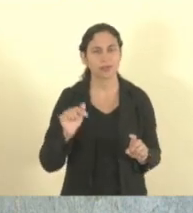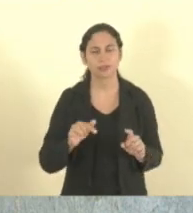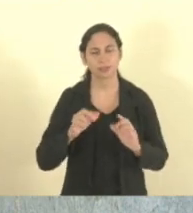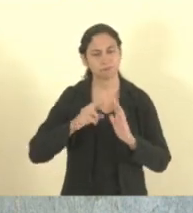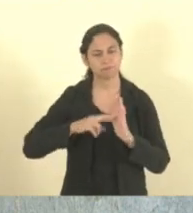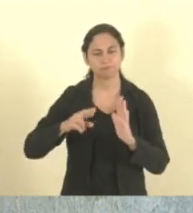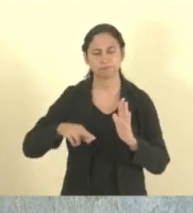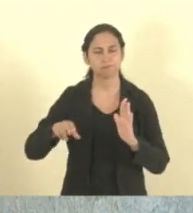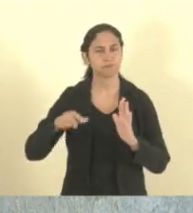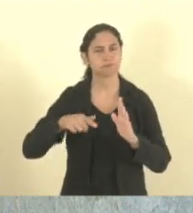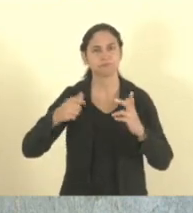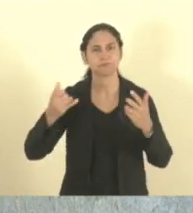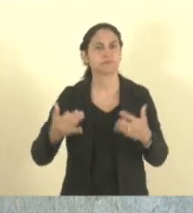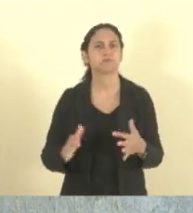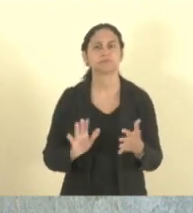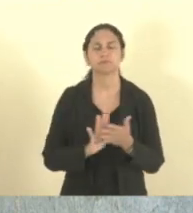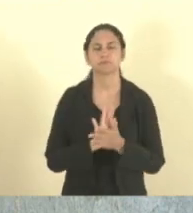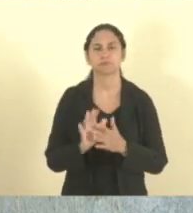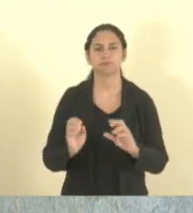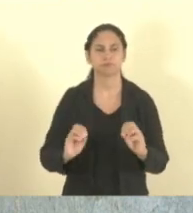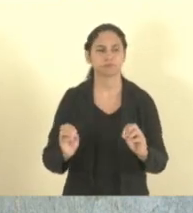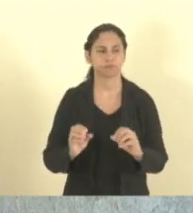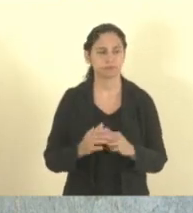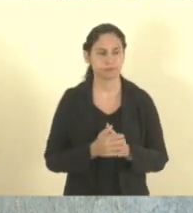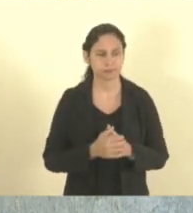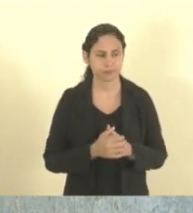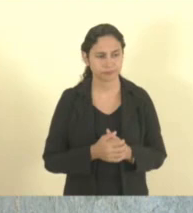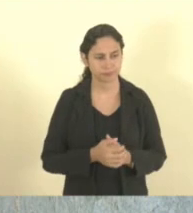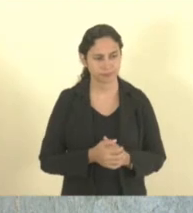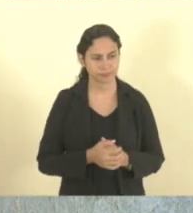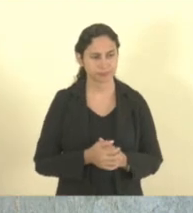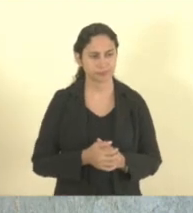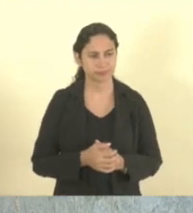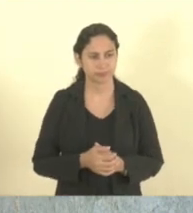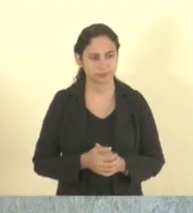despacho negatório ou não. essa foi mesmo.